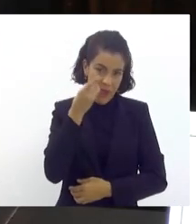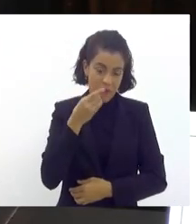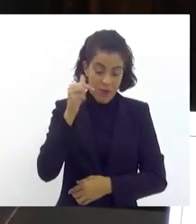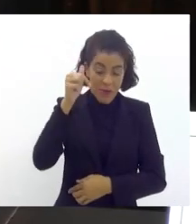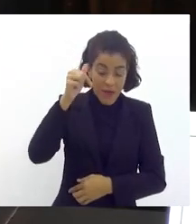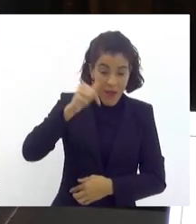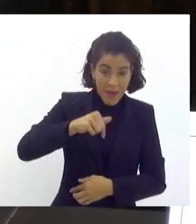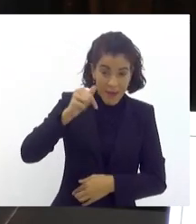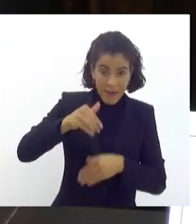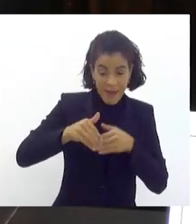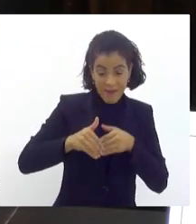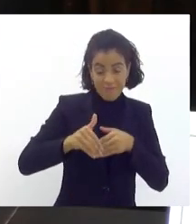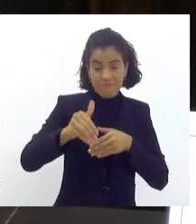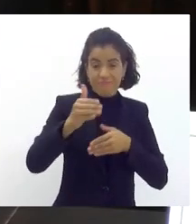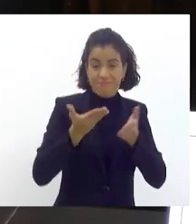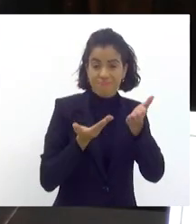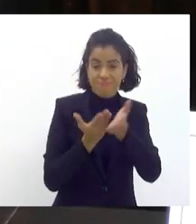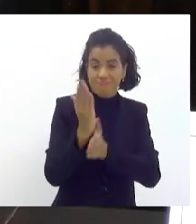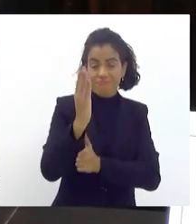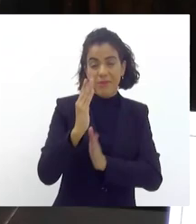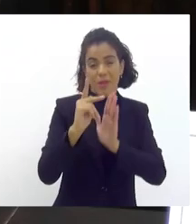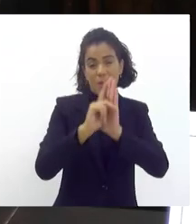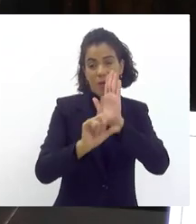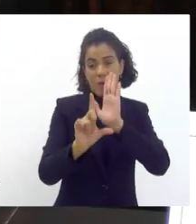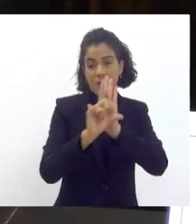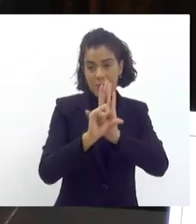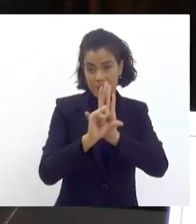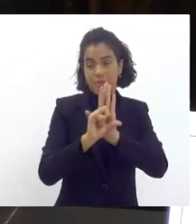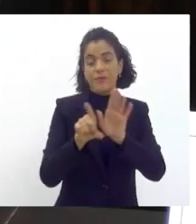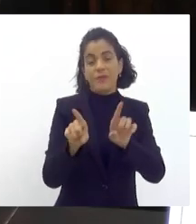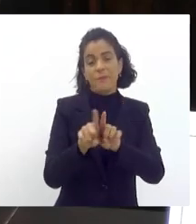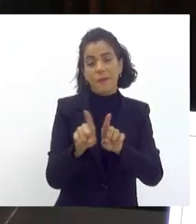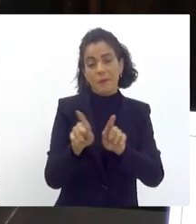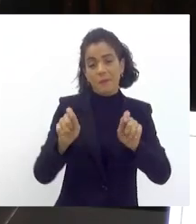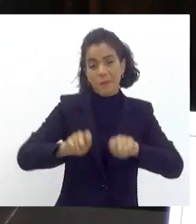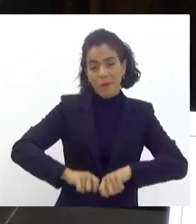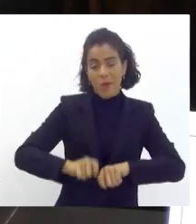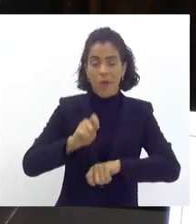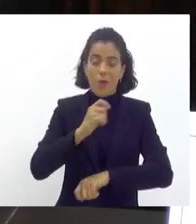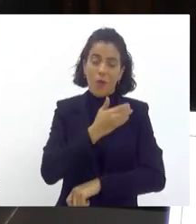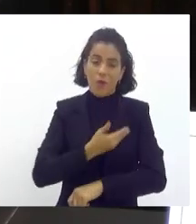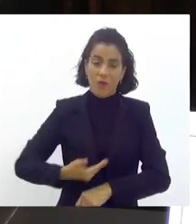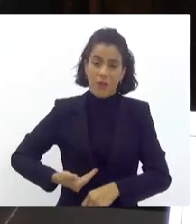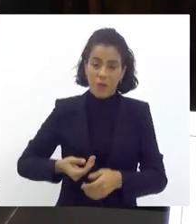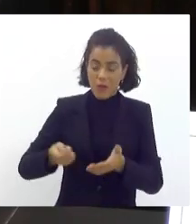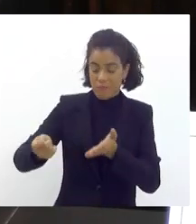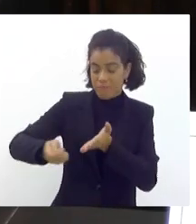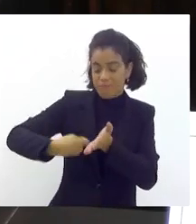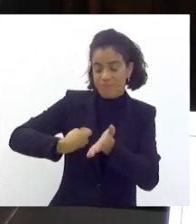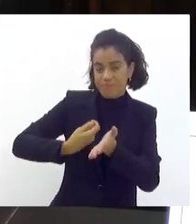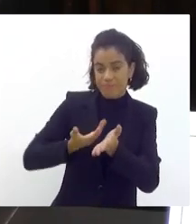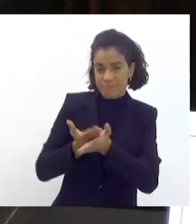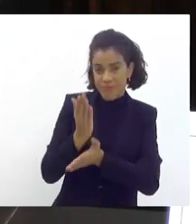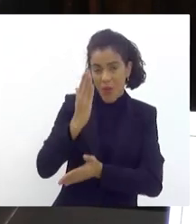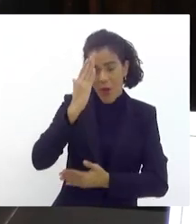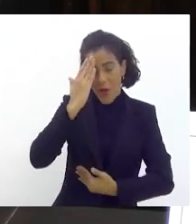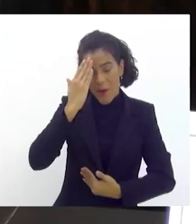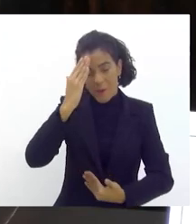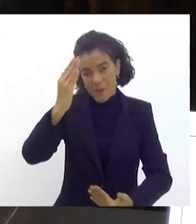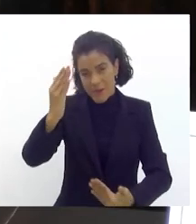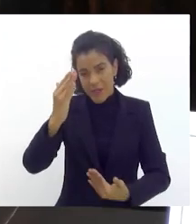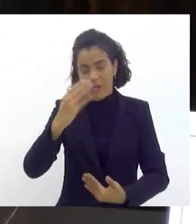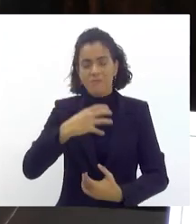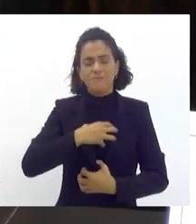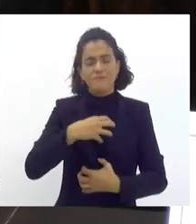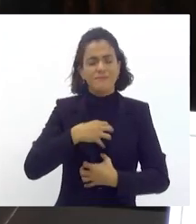a gente poder aprovar esse projeto de lei e poder o governador sancionar logo após então muito obrigado me